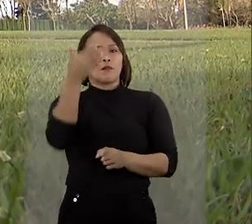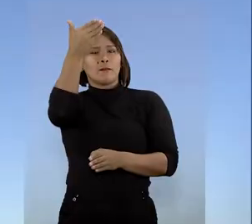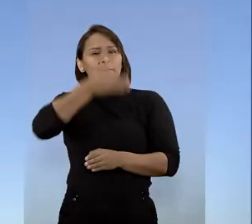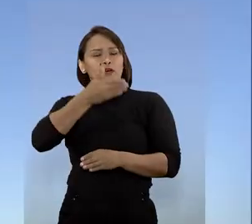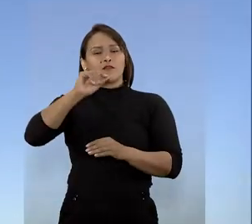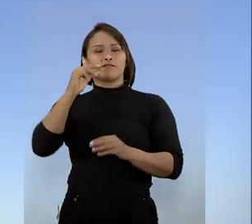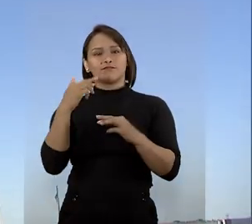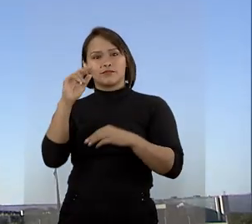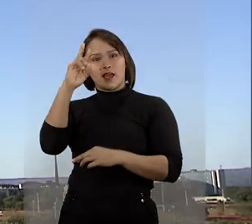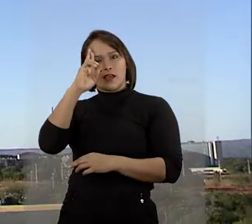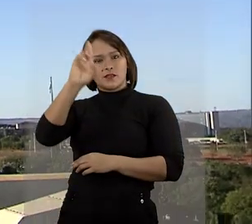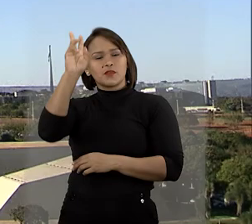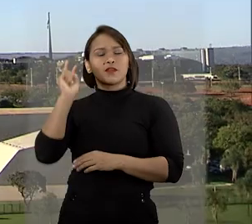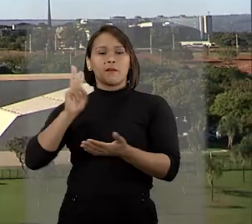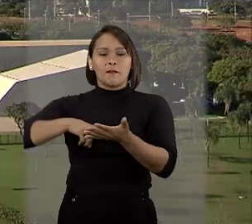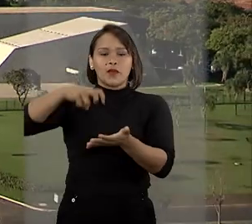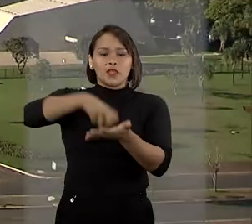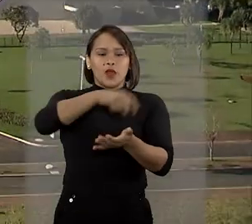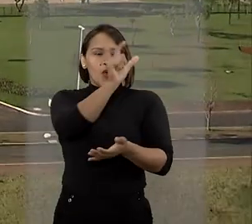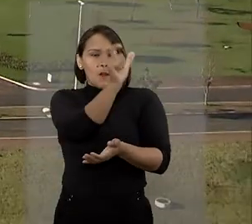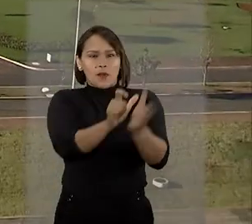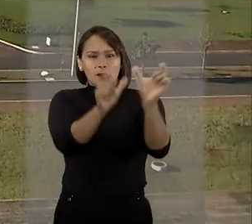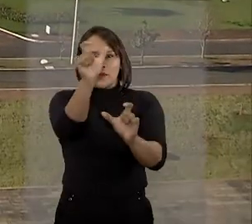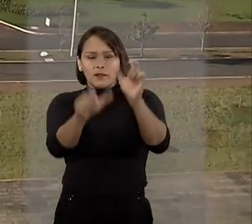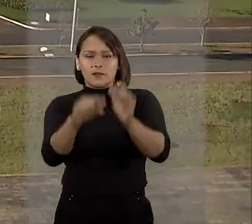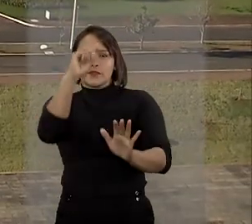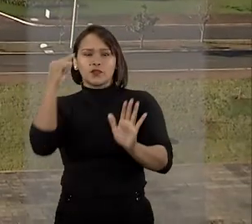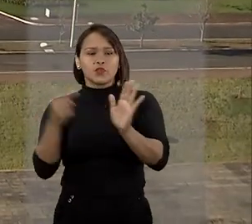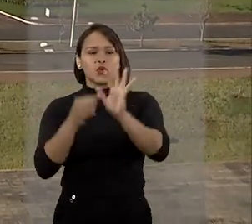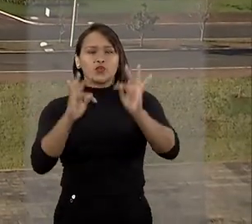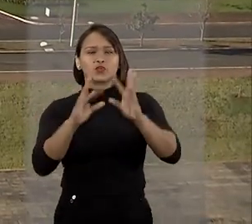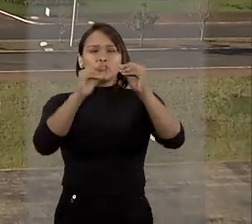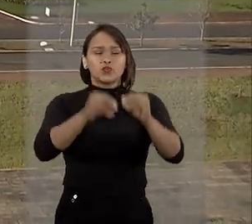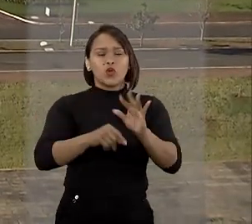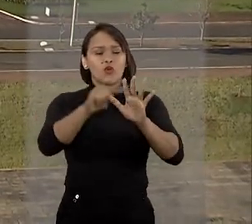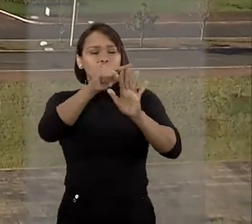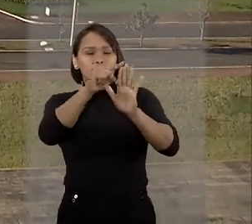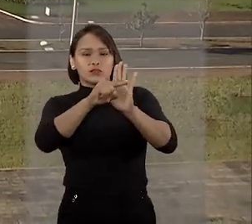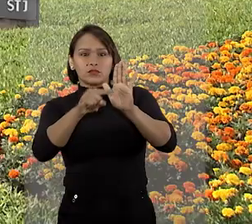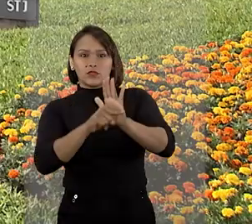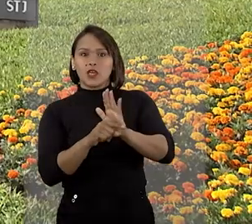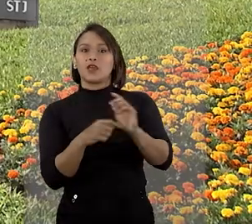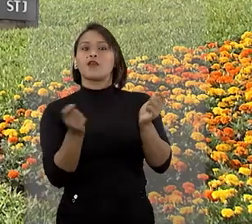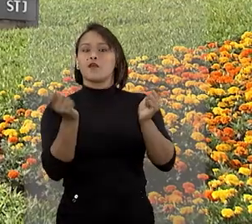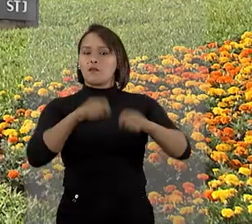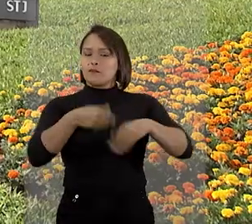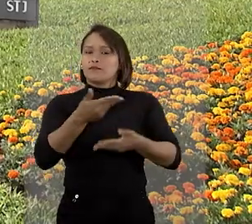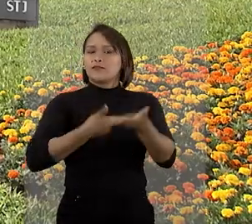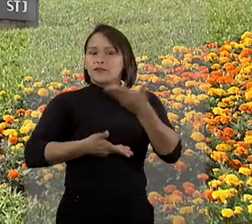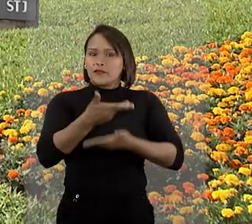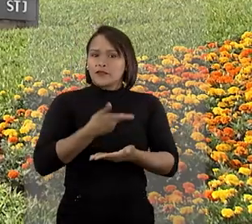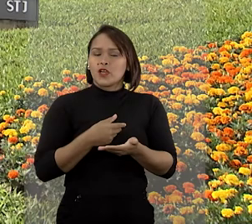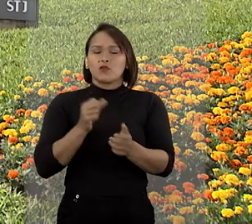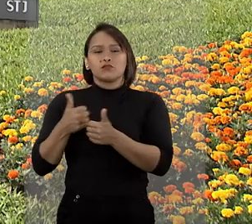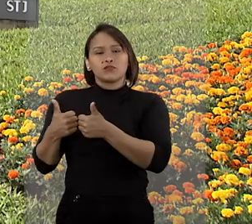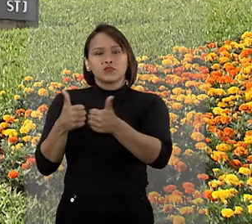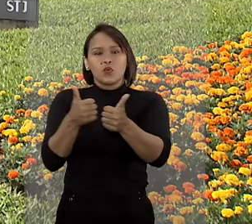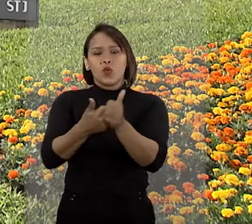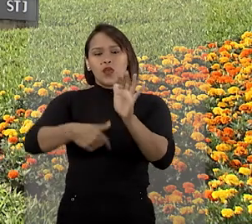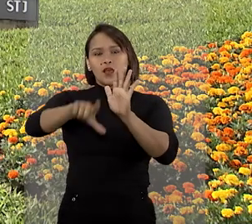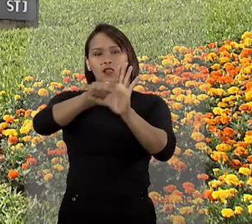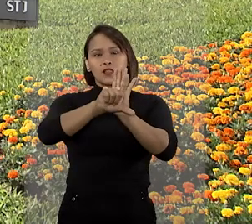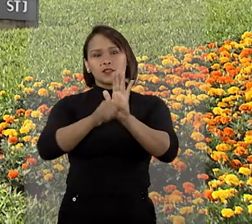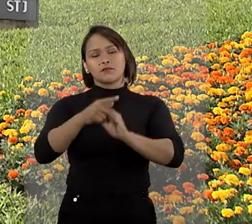comprovar a responsabilidade penal de cada um dos acusados com todos os elementos que indiquem o enquadramento de suas